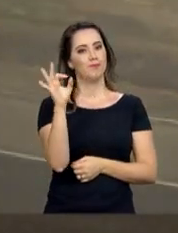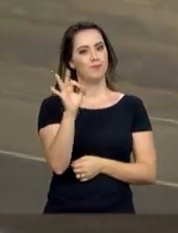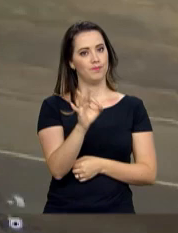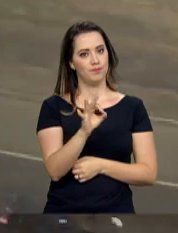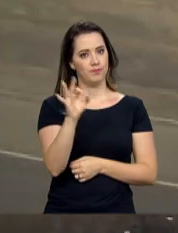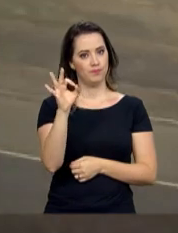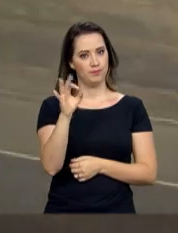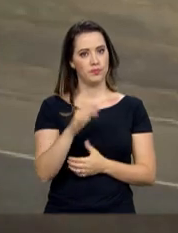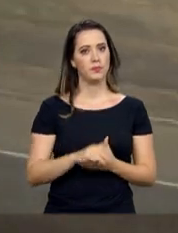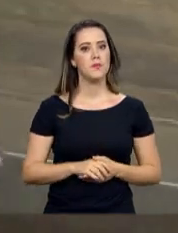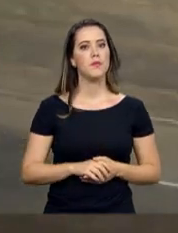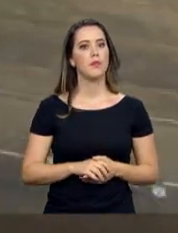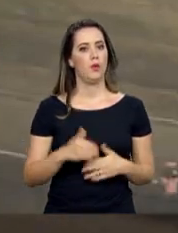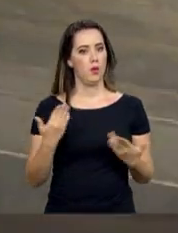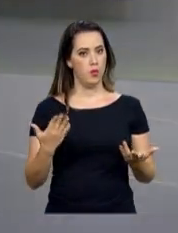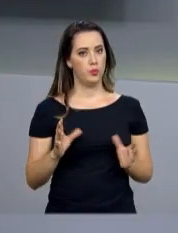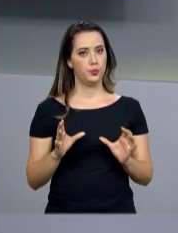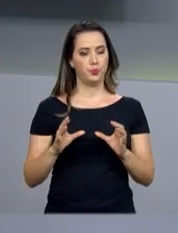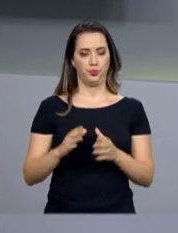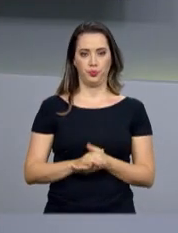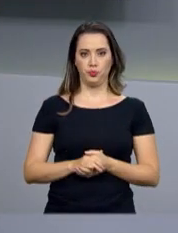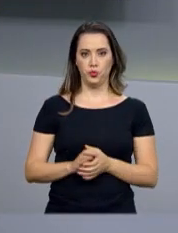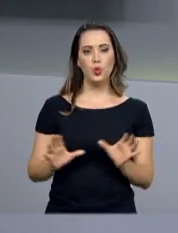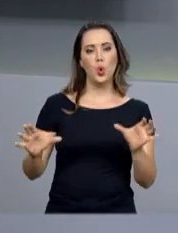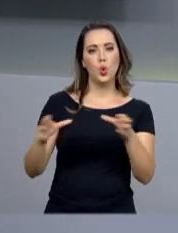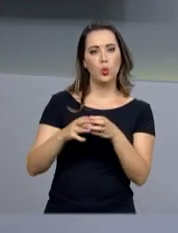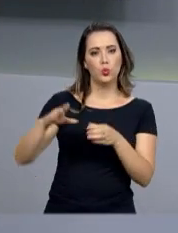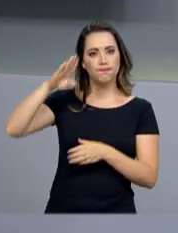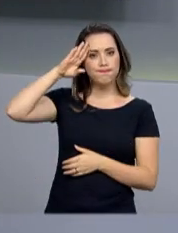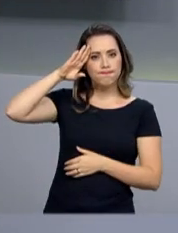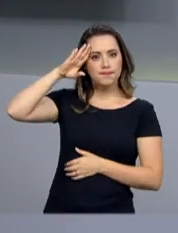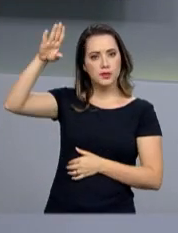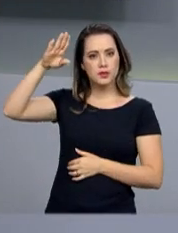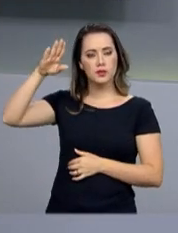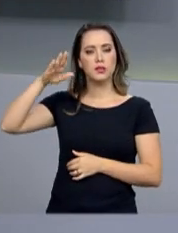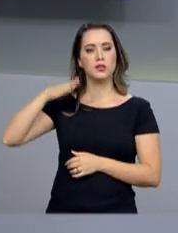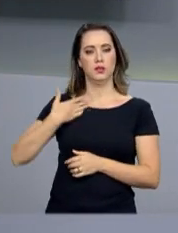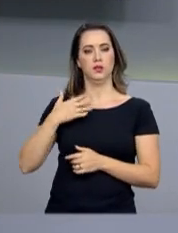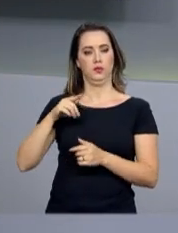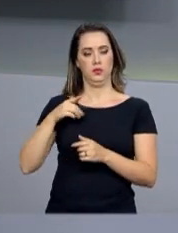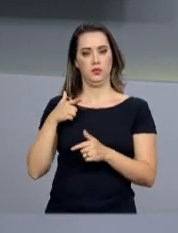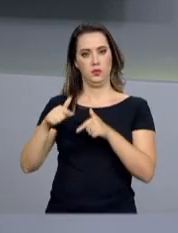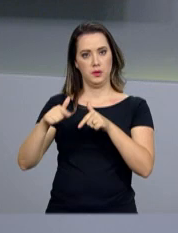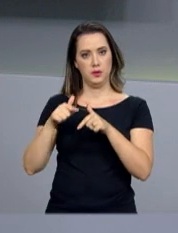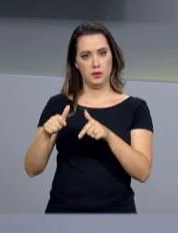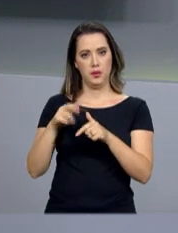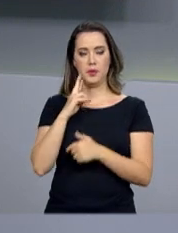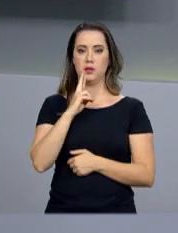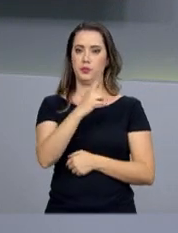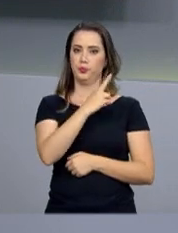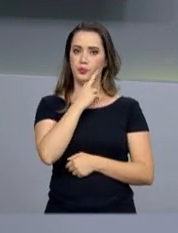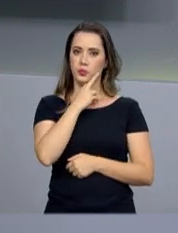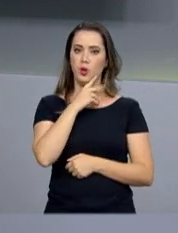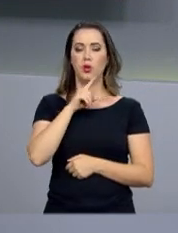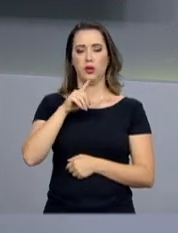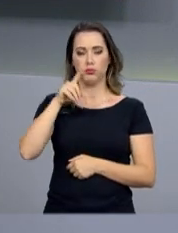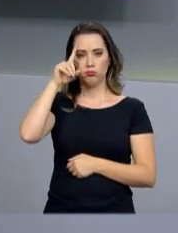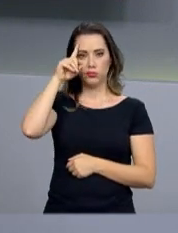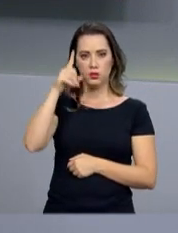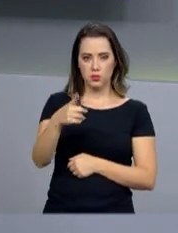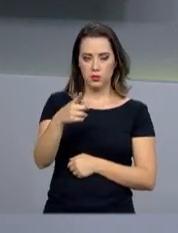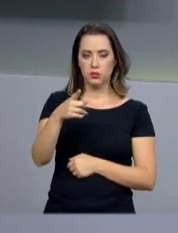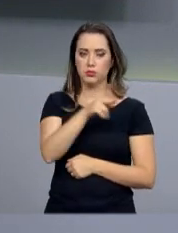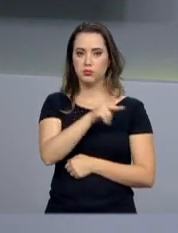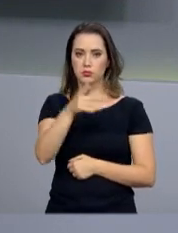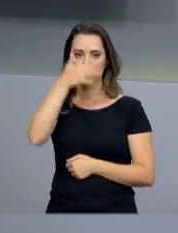44%. As Forças Armadas vão atuar diretamente em Roraima. A medida foi anunciada agora há pouco pelo